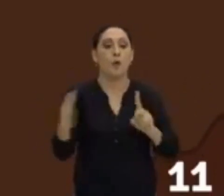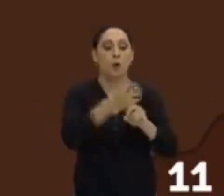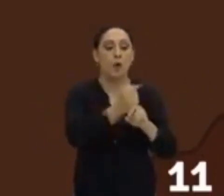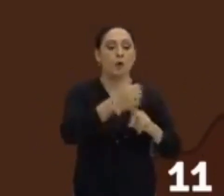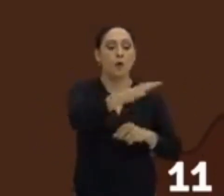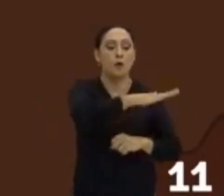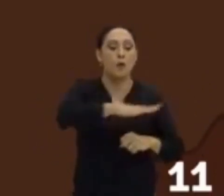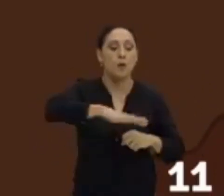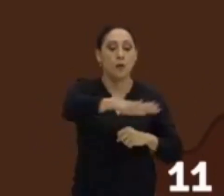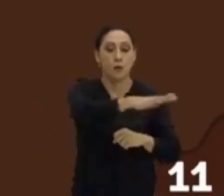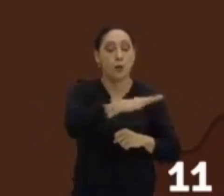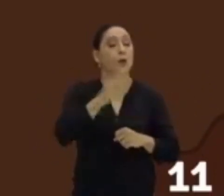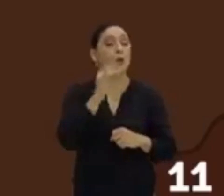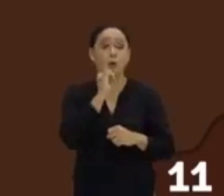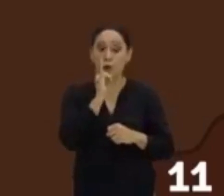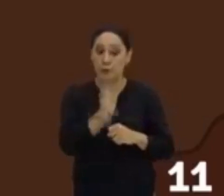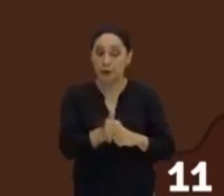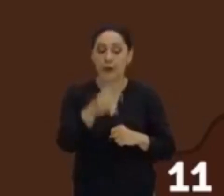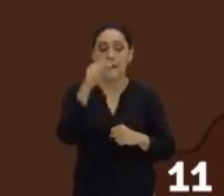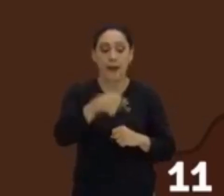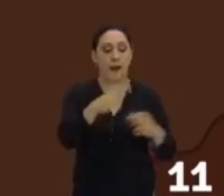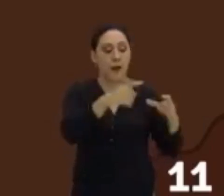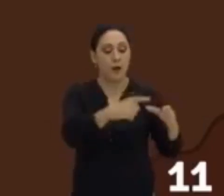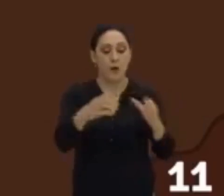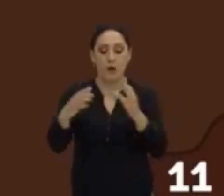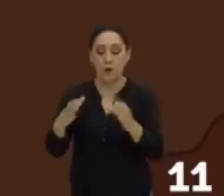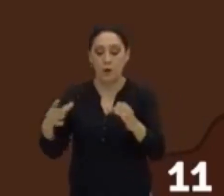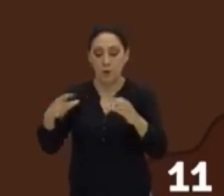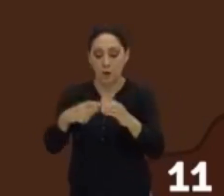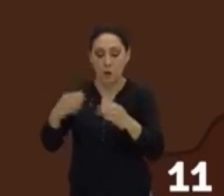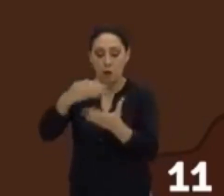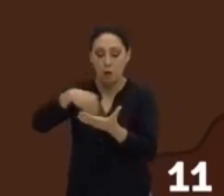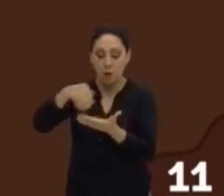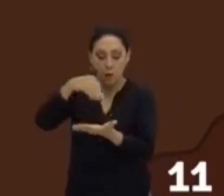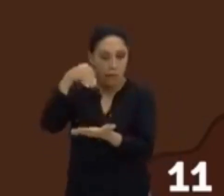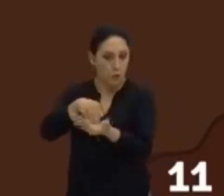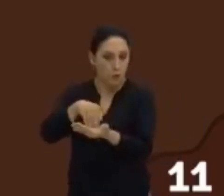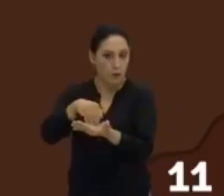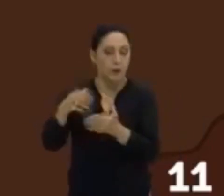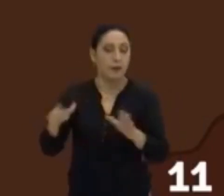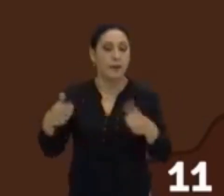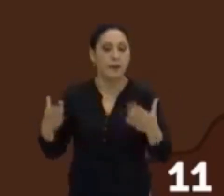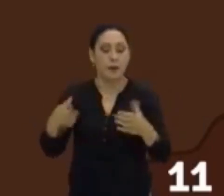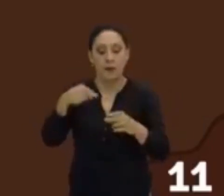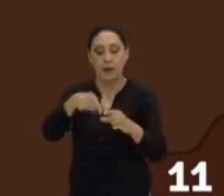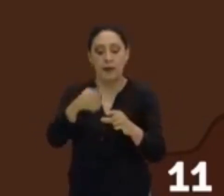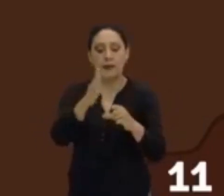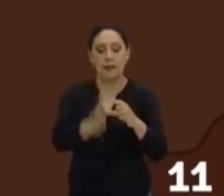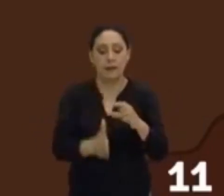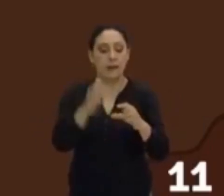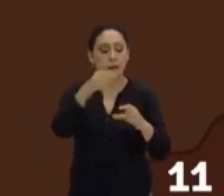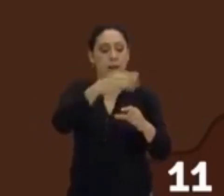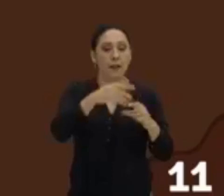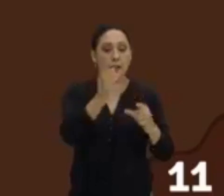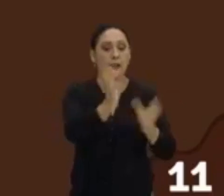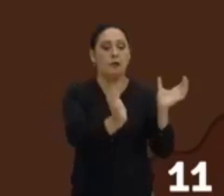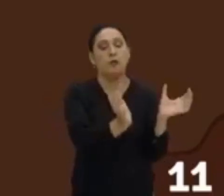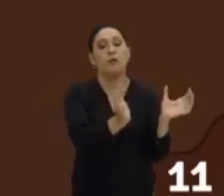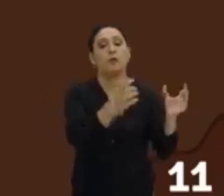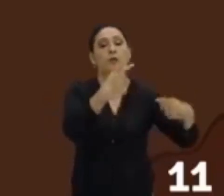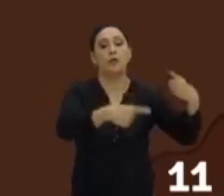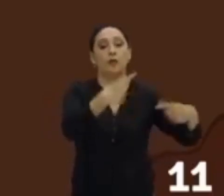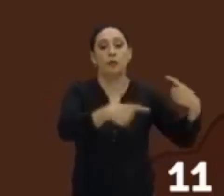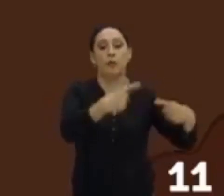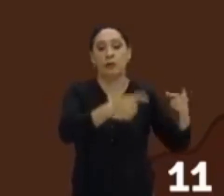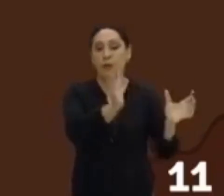território que, como eu te disse, é o território da Palestina. Esse território que é disputado por esses dois povos.